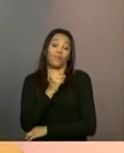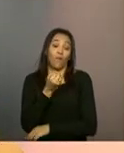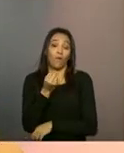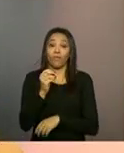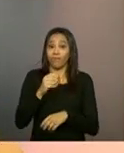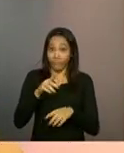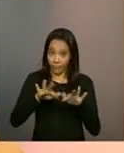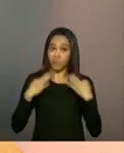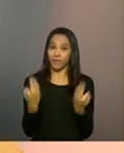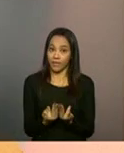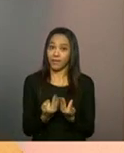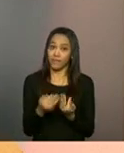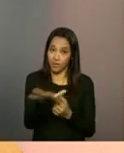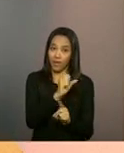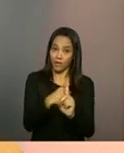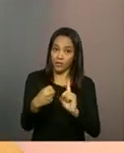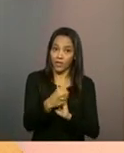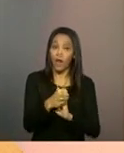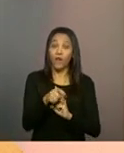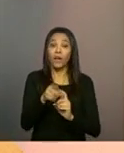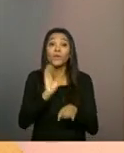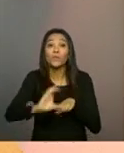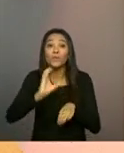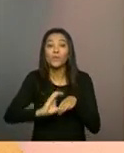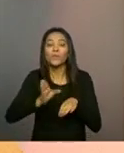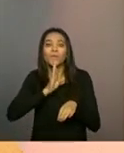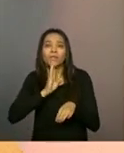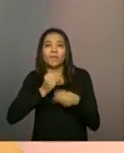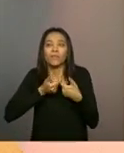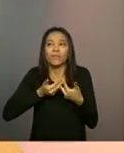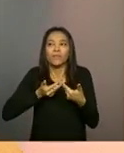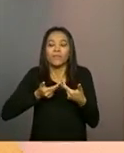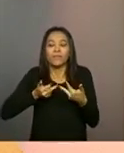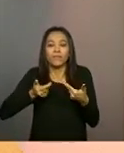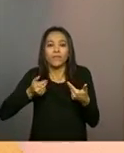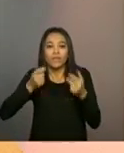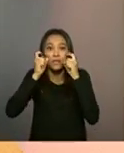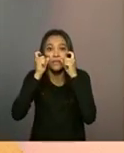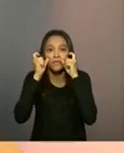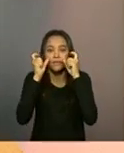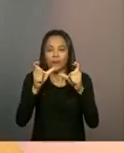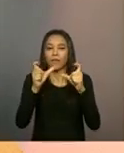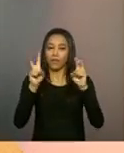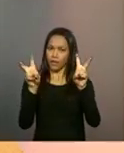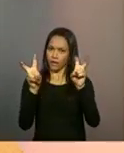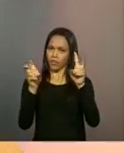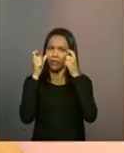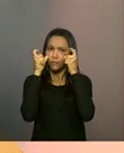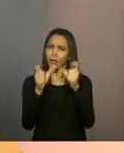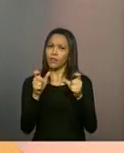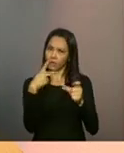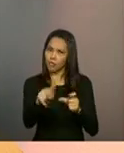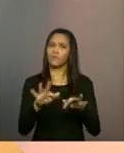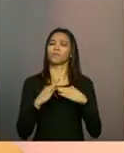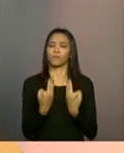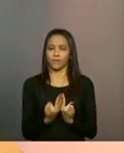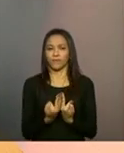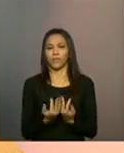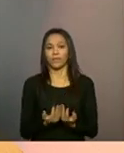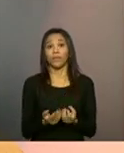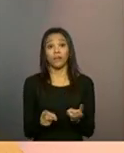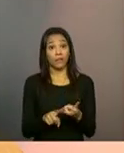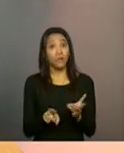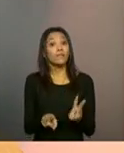E são oficinas que vão lidar com temas de interesse da família ou com questões do território, né? E além disso,